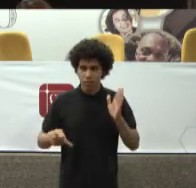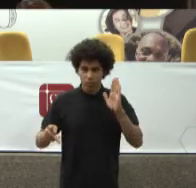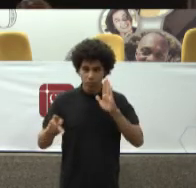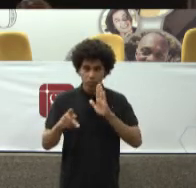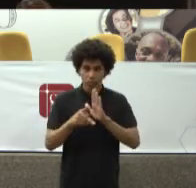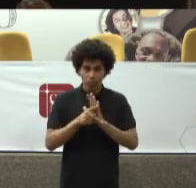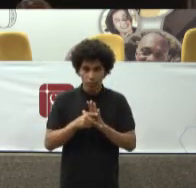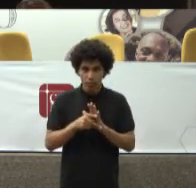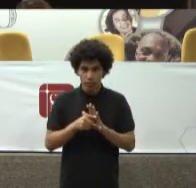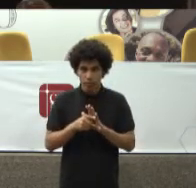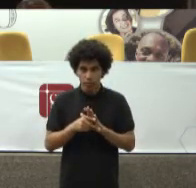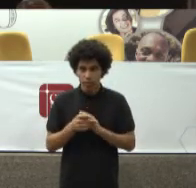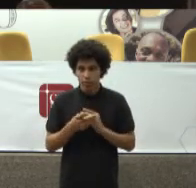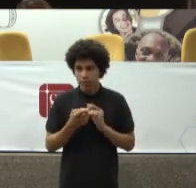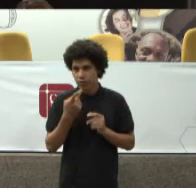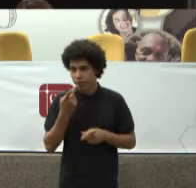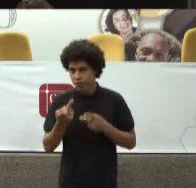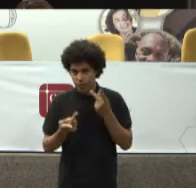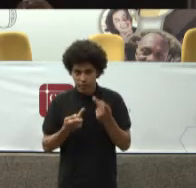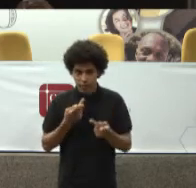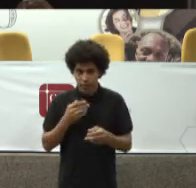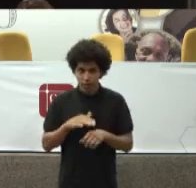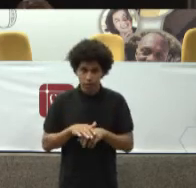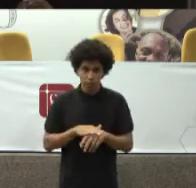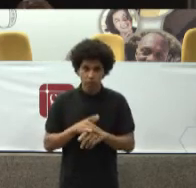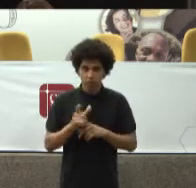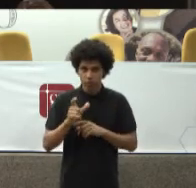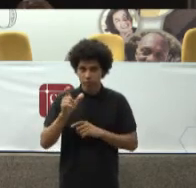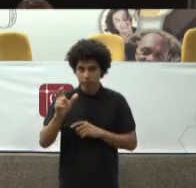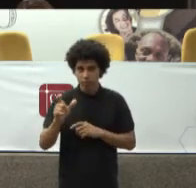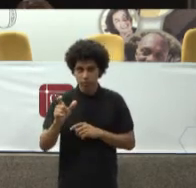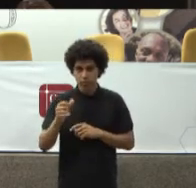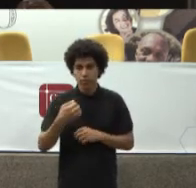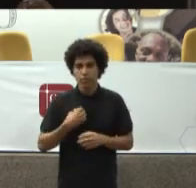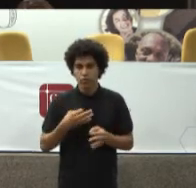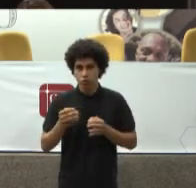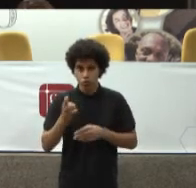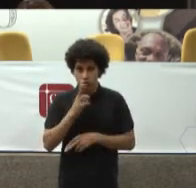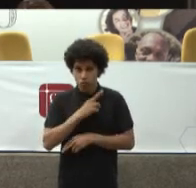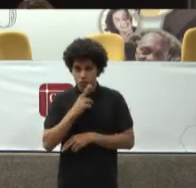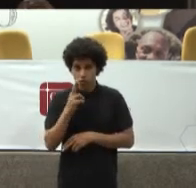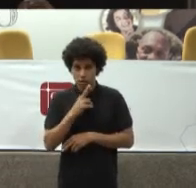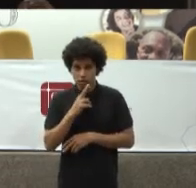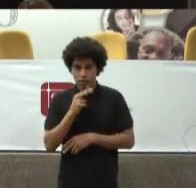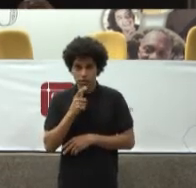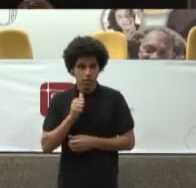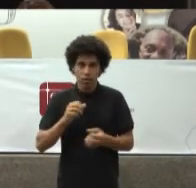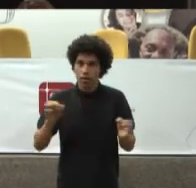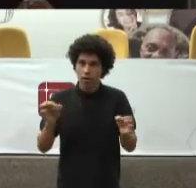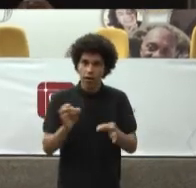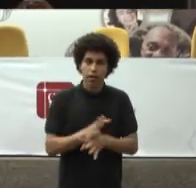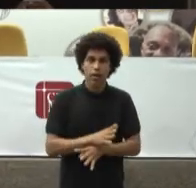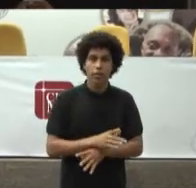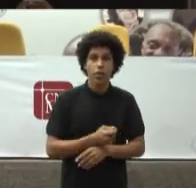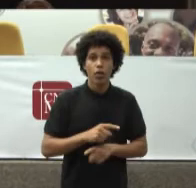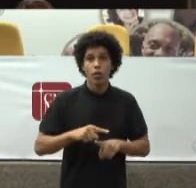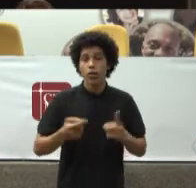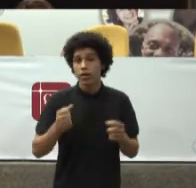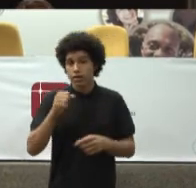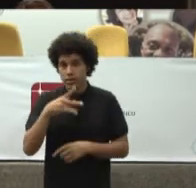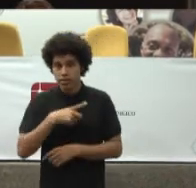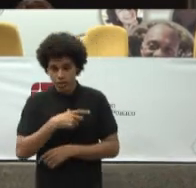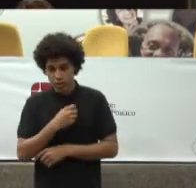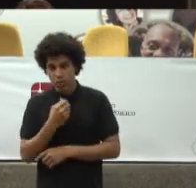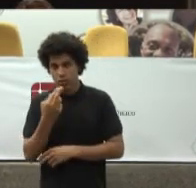Argumento De urgência Também se anula Porque por definição A urgência É